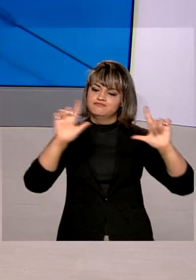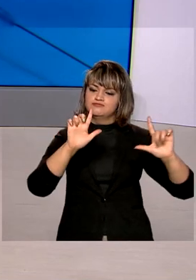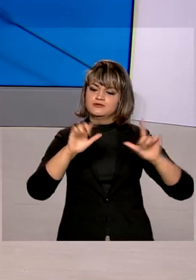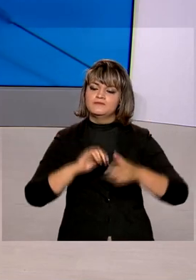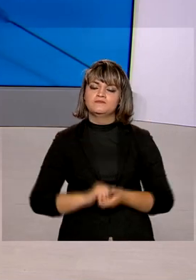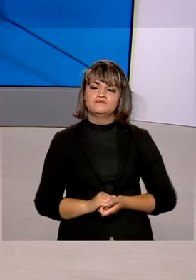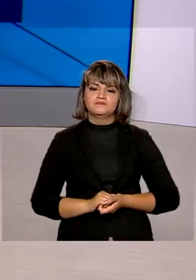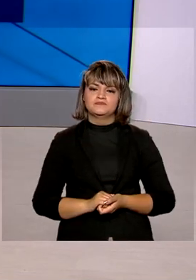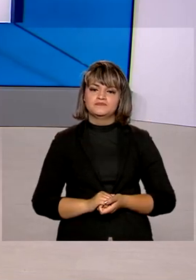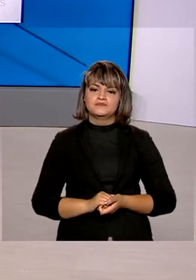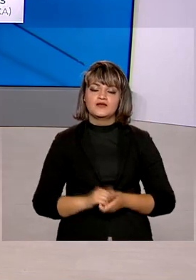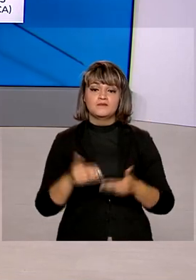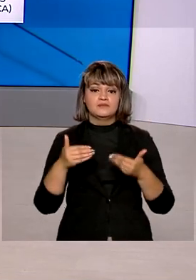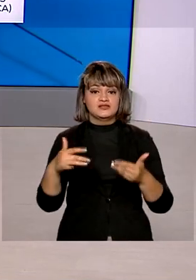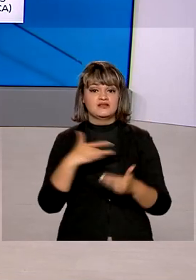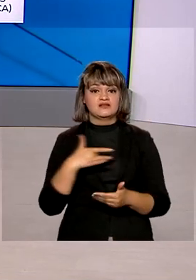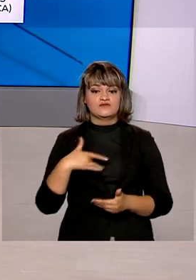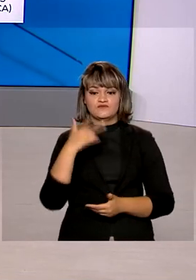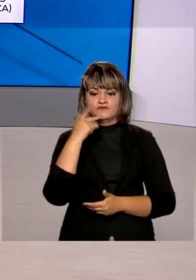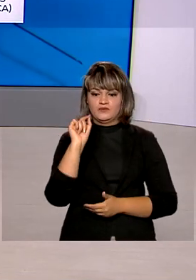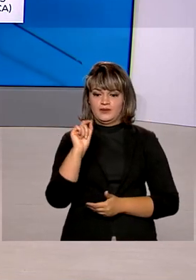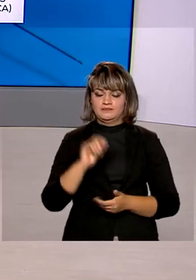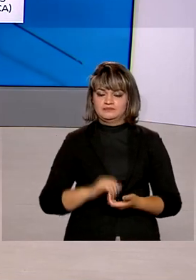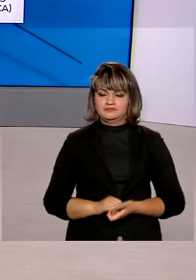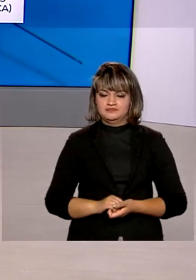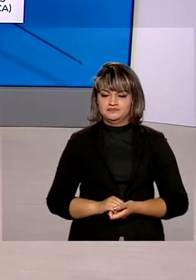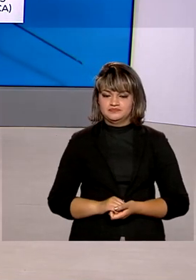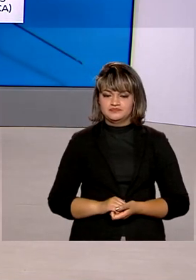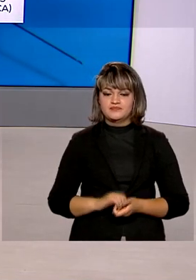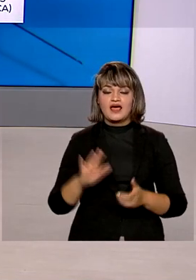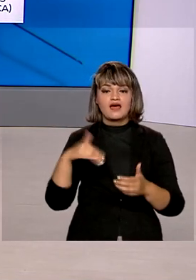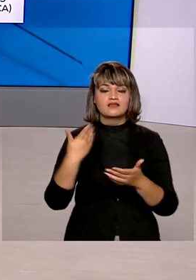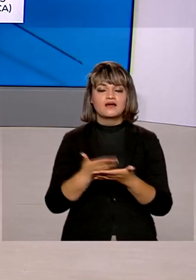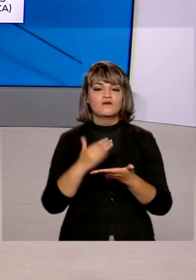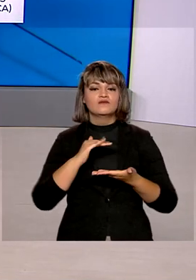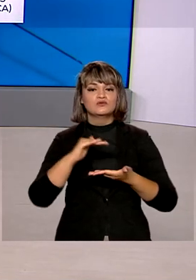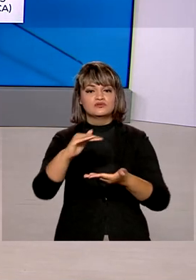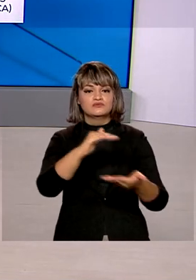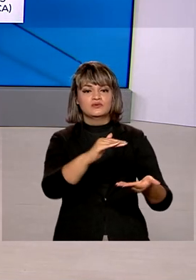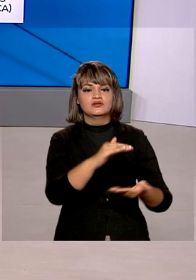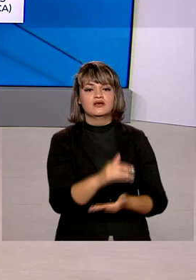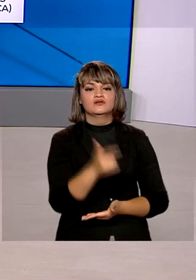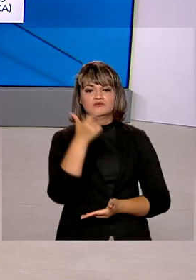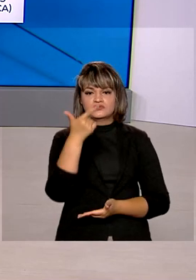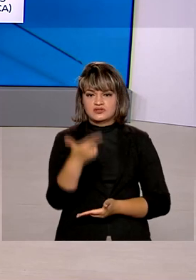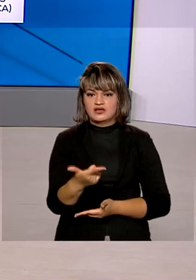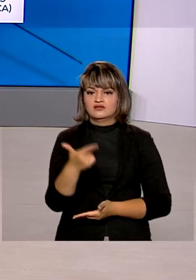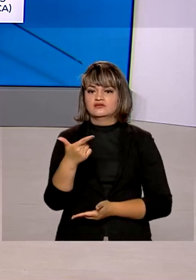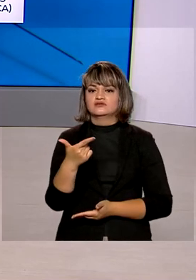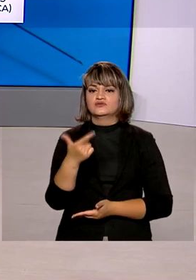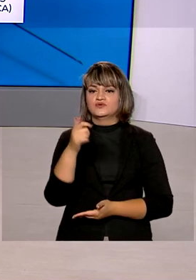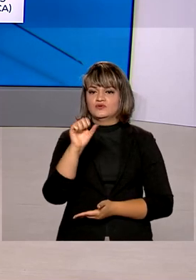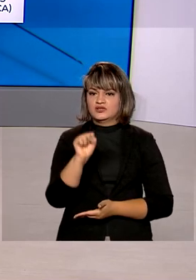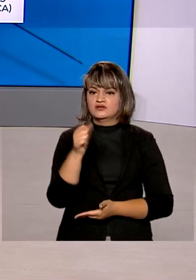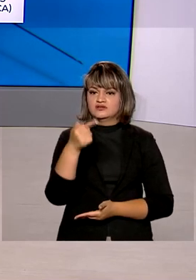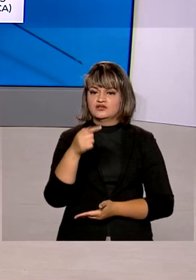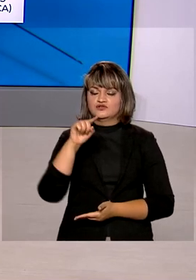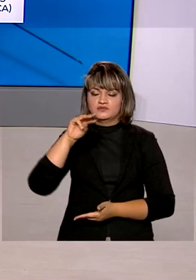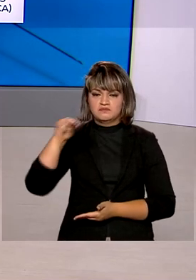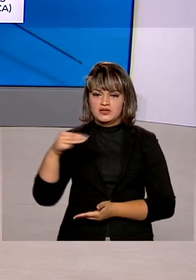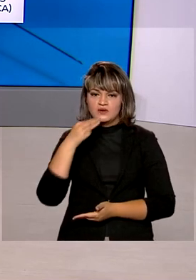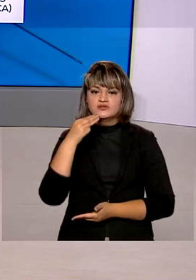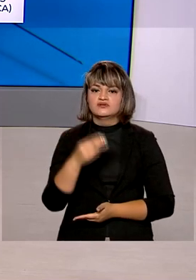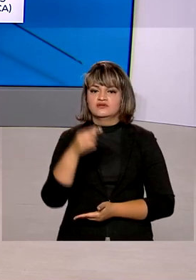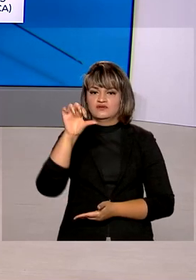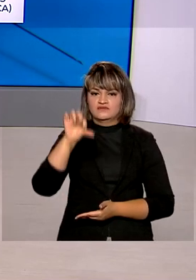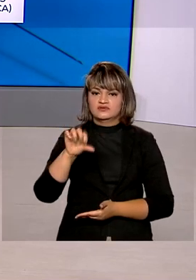Brasil, segundo dados do Ministério da Saúde. Vamos ver aqui no telão? Olha, até agora foram distribuídas 287 milhões